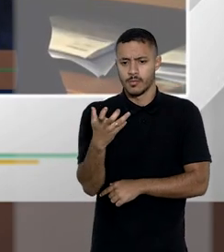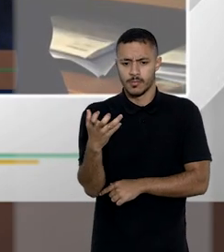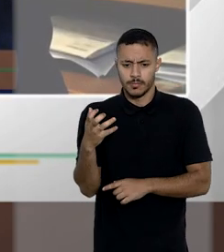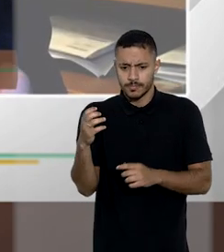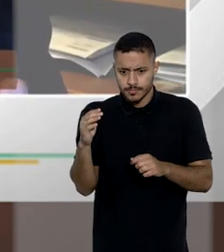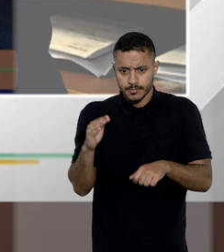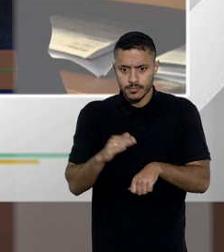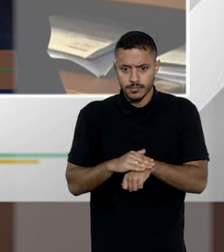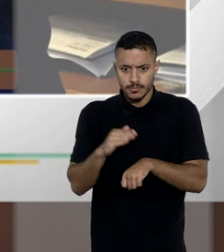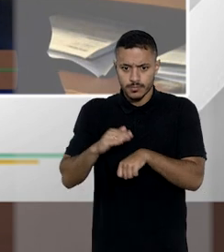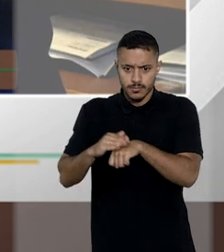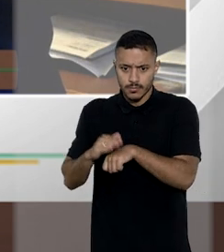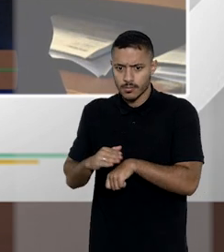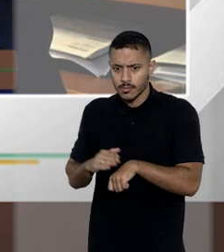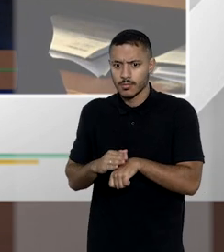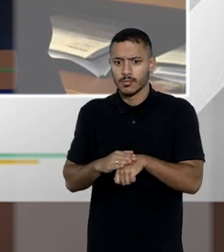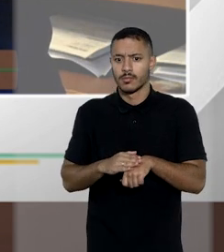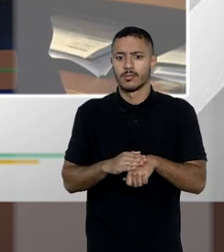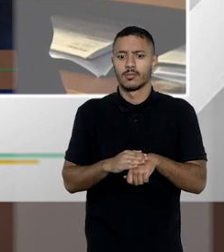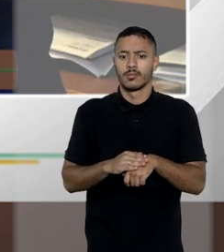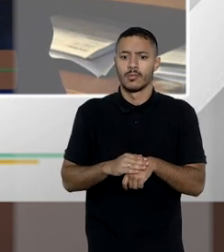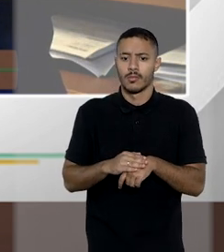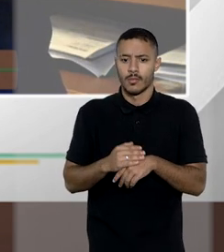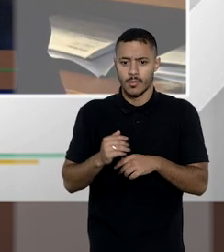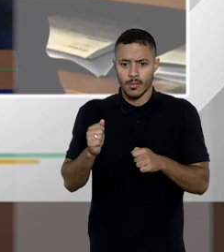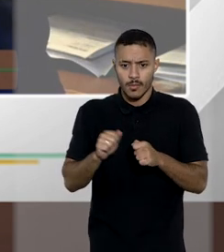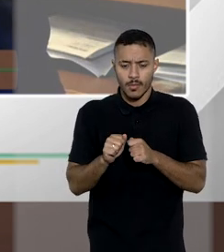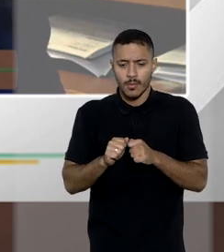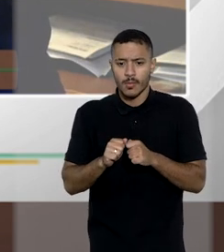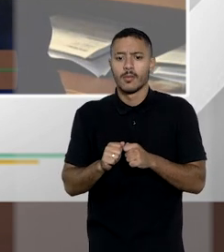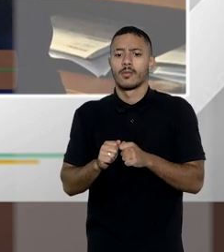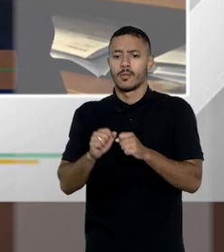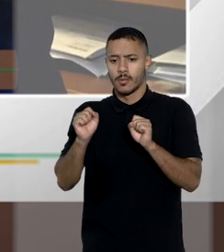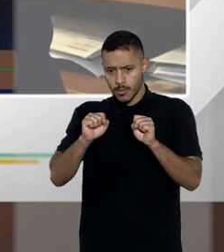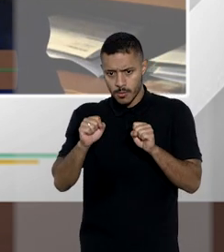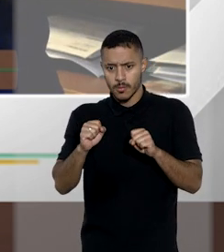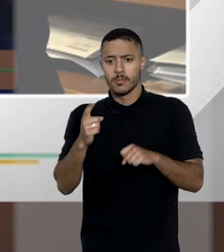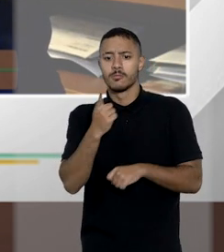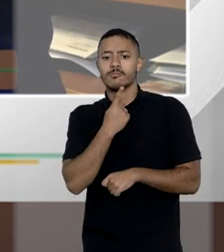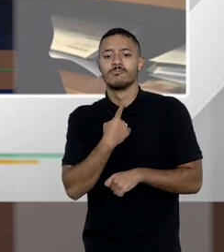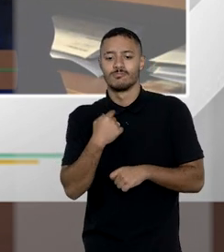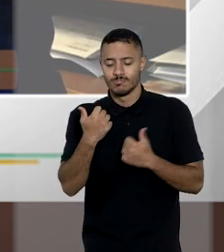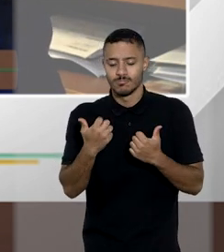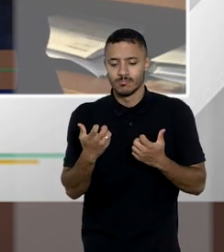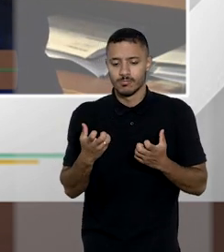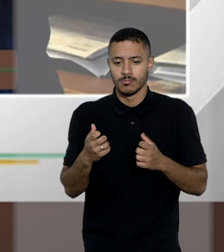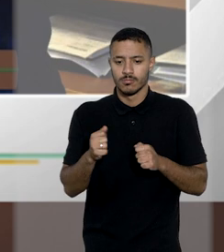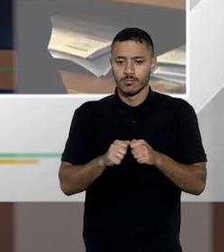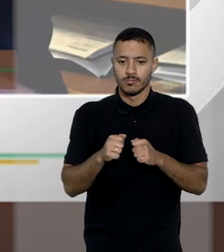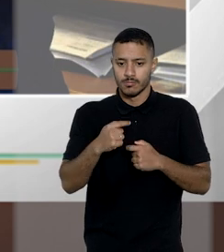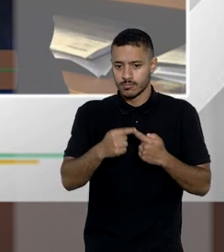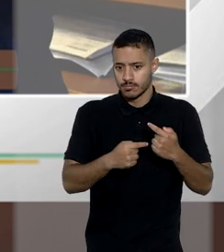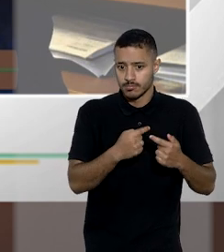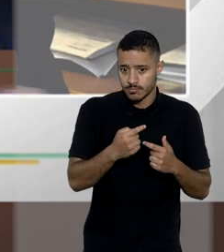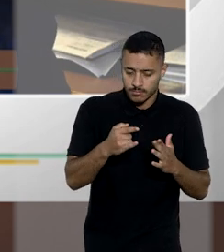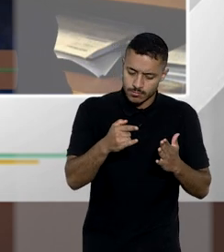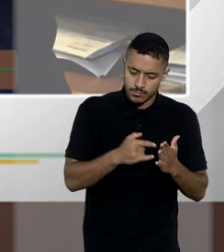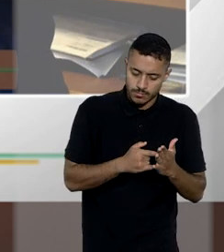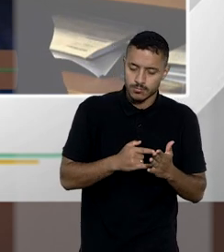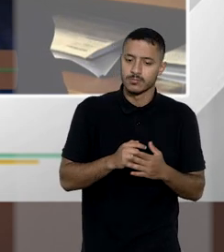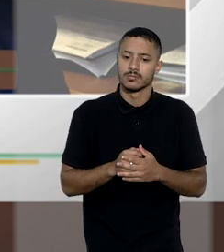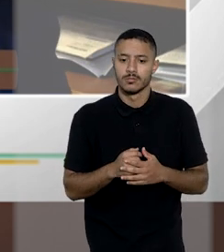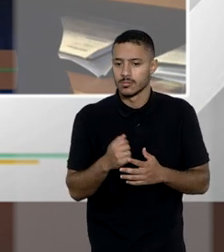tentar o máximo possível a preservação da manifestação derradeira de vontade de quem testou até porque